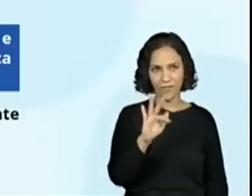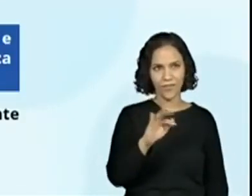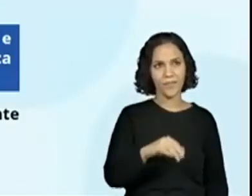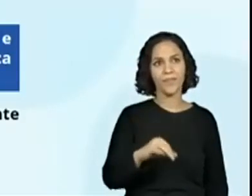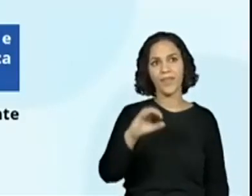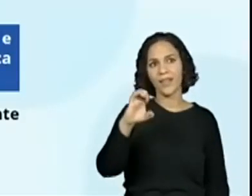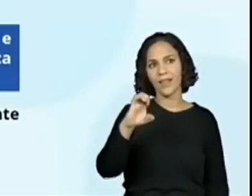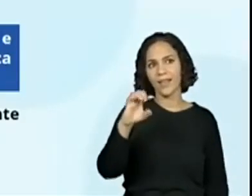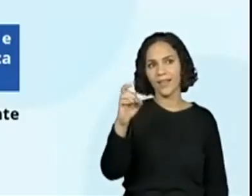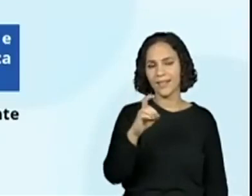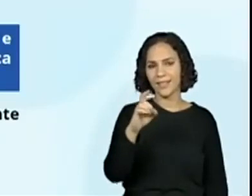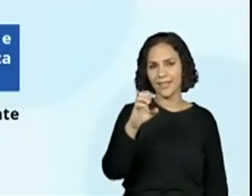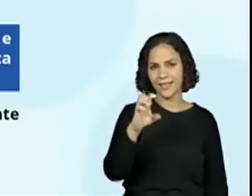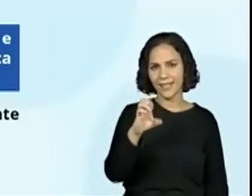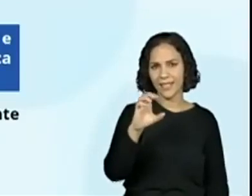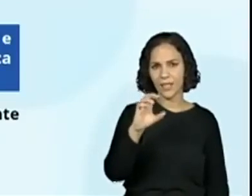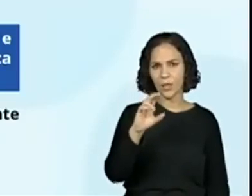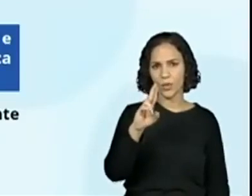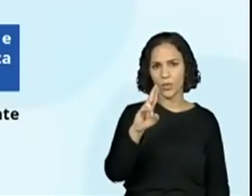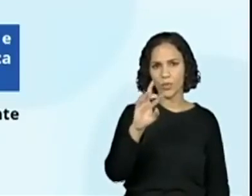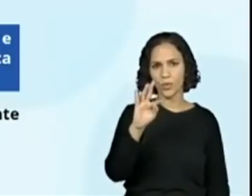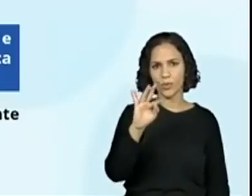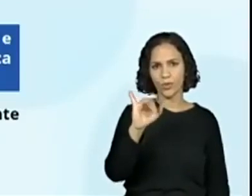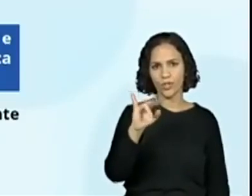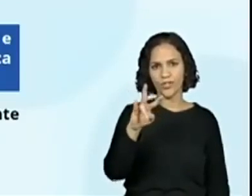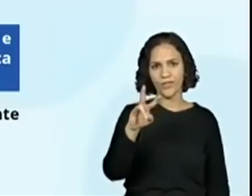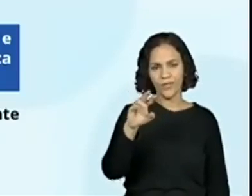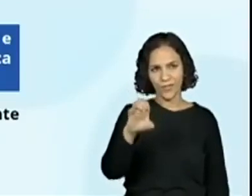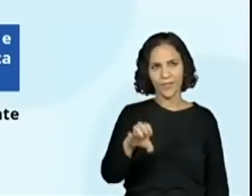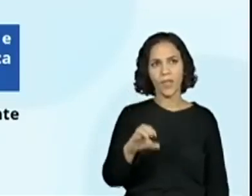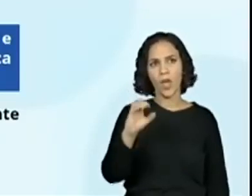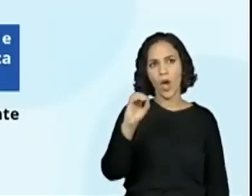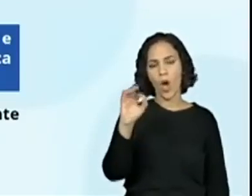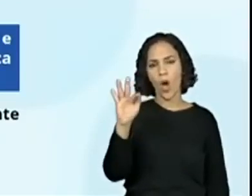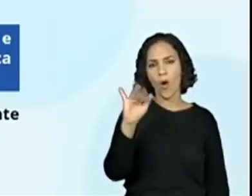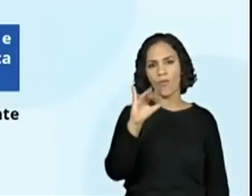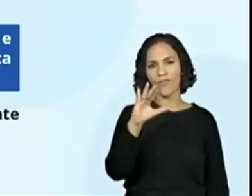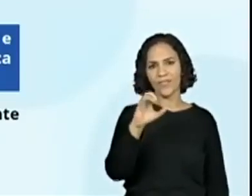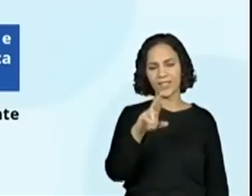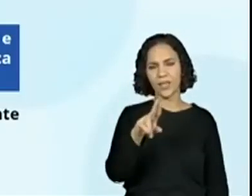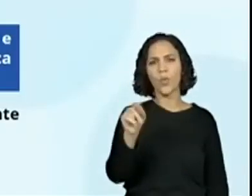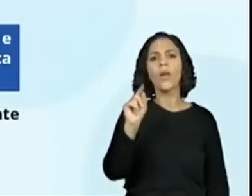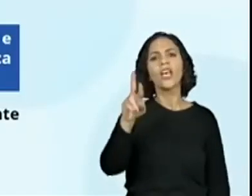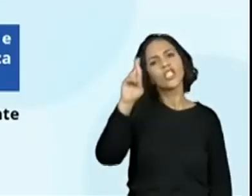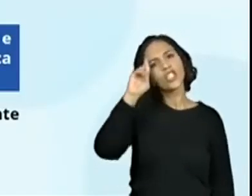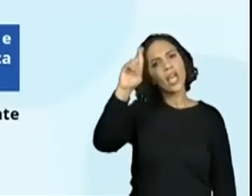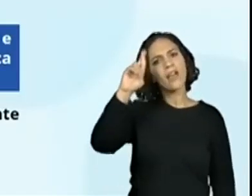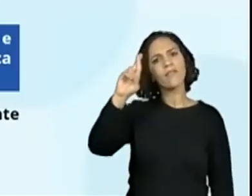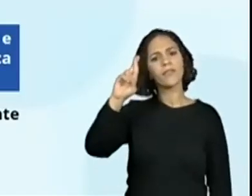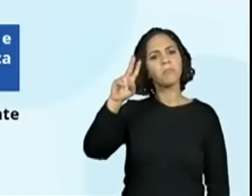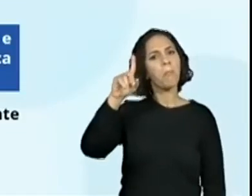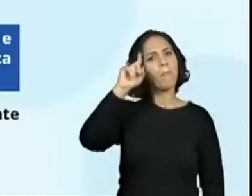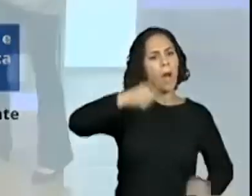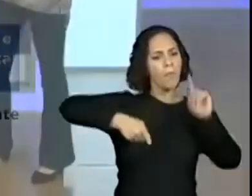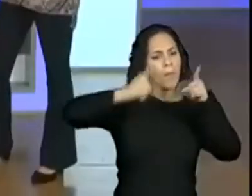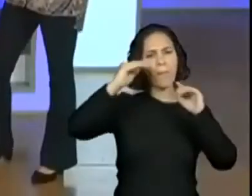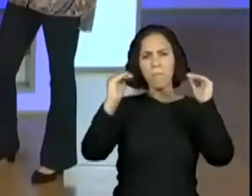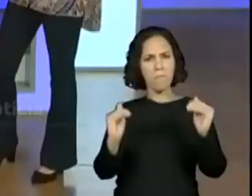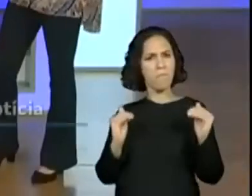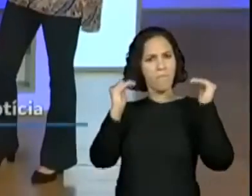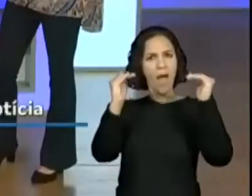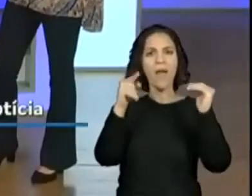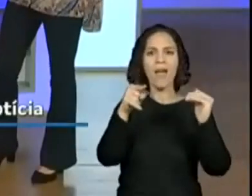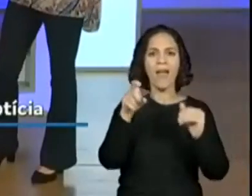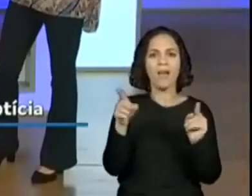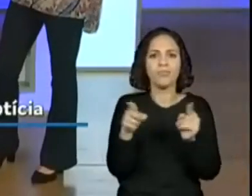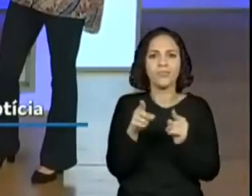olha só, então é o chefão mesmo, né? Como a gente colocaria aqui, né? Quem é o chefe? Isso. E aí, o